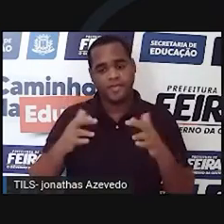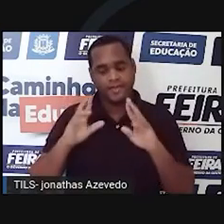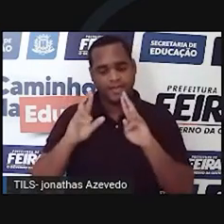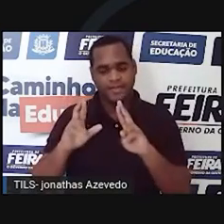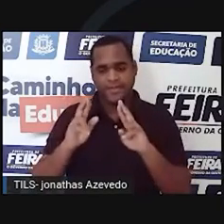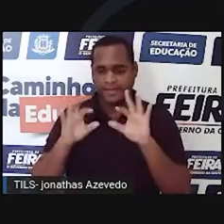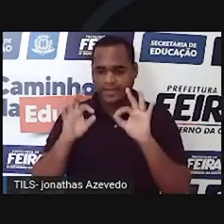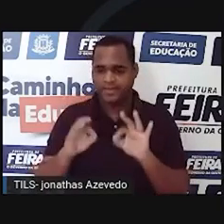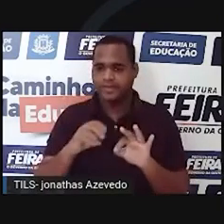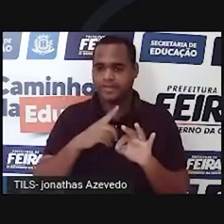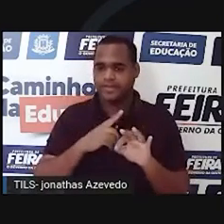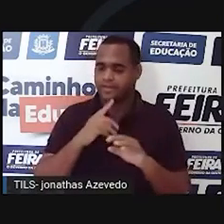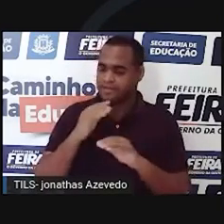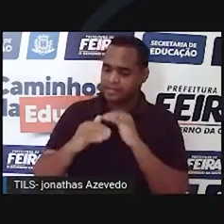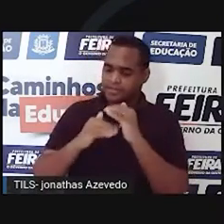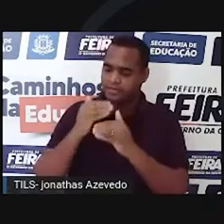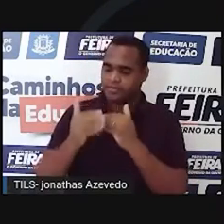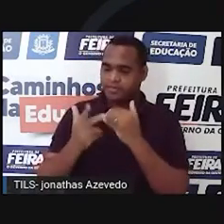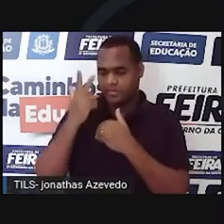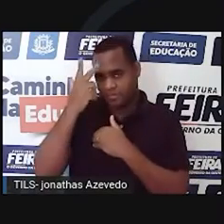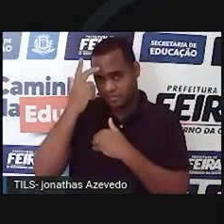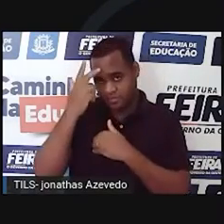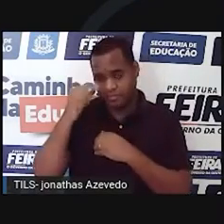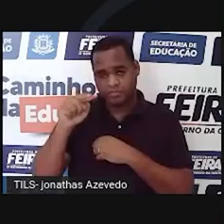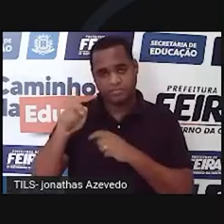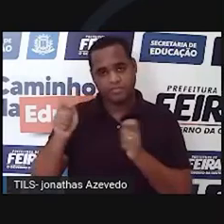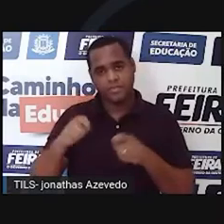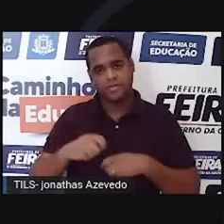o processo natural histórico.